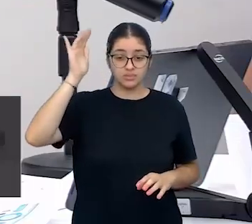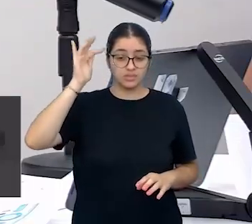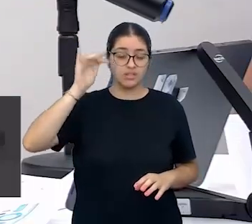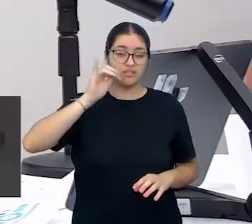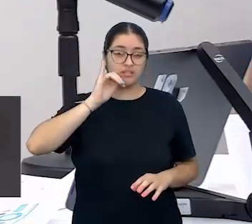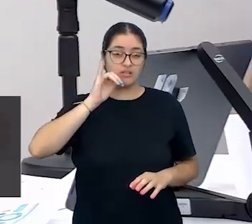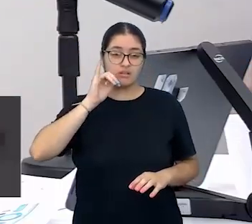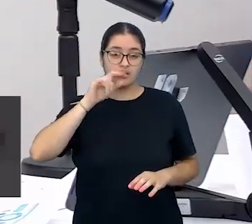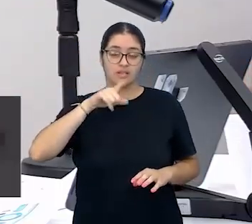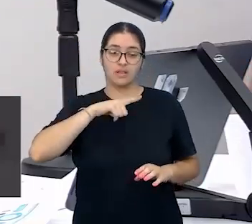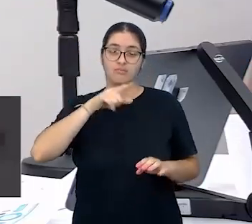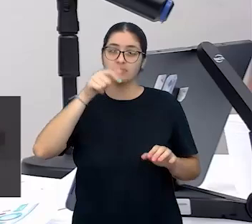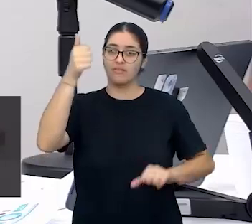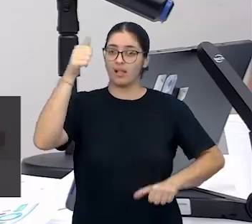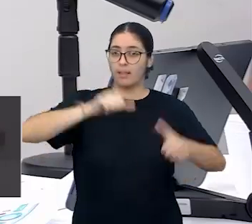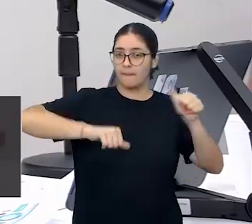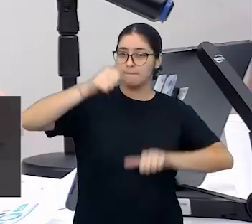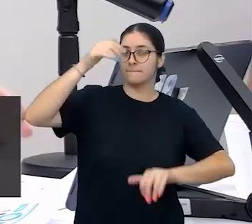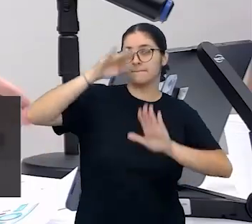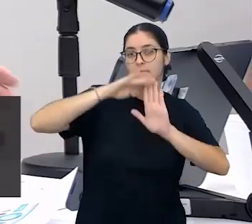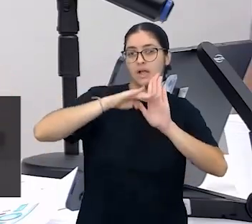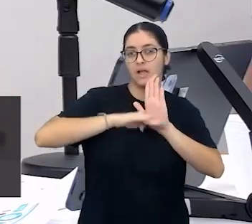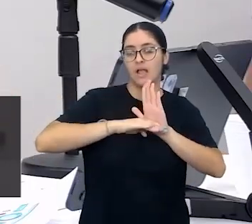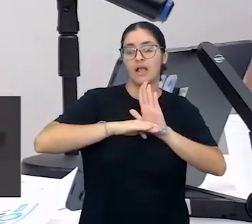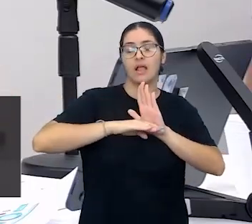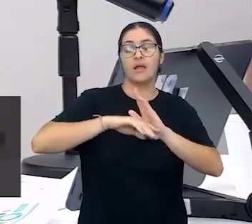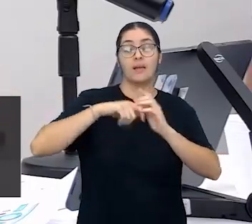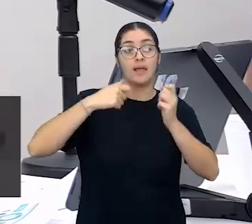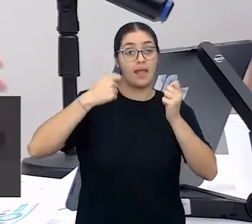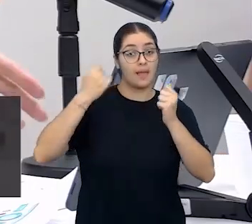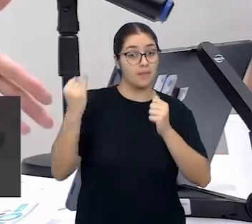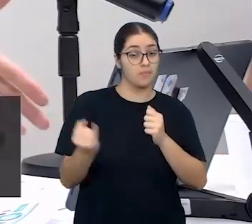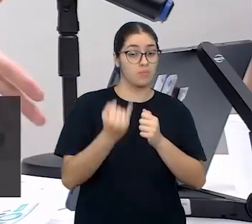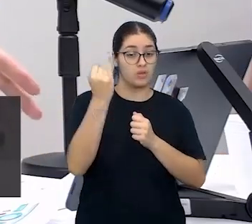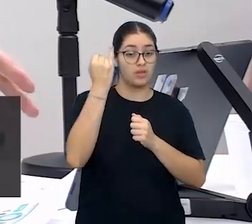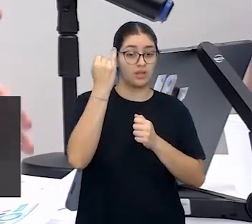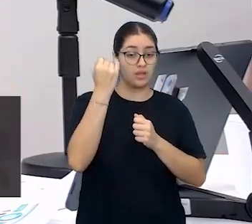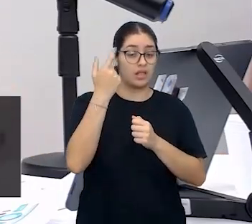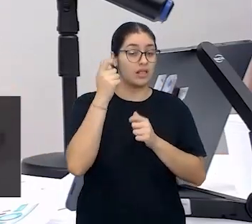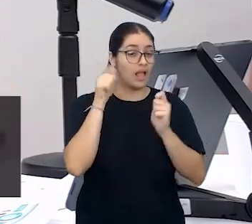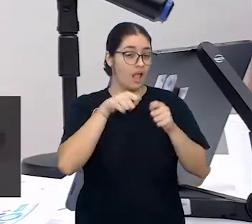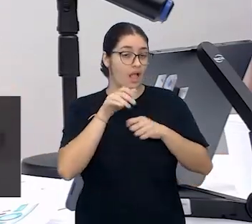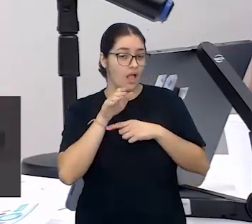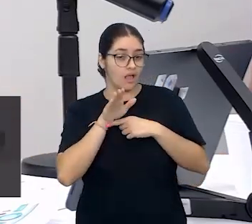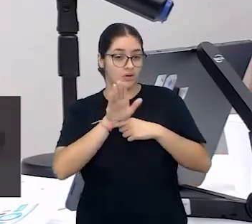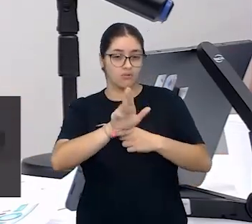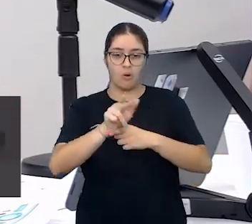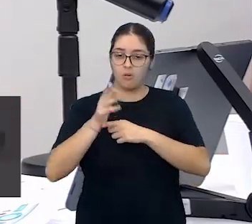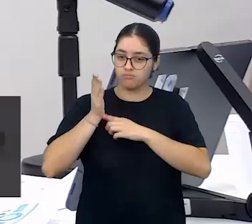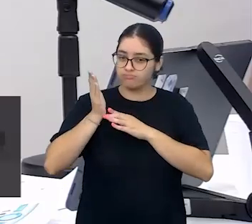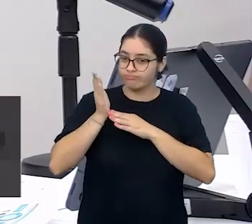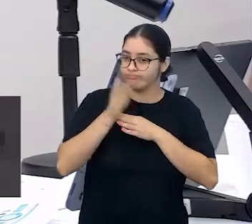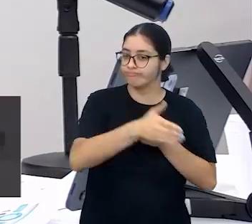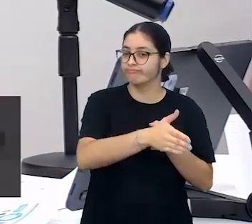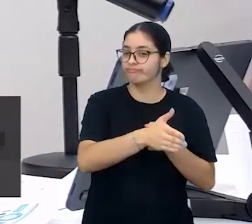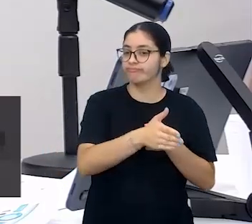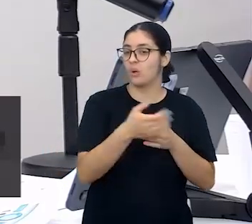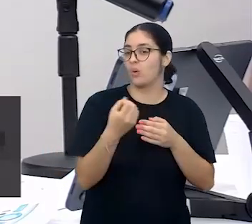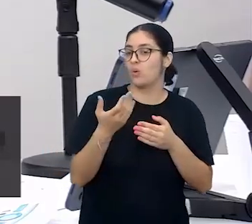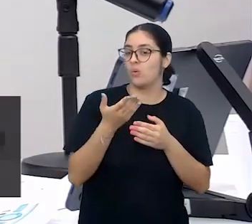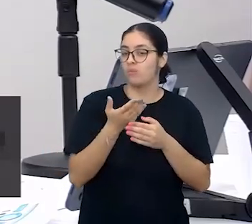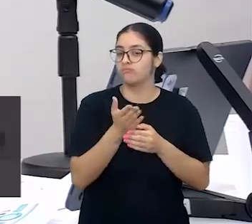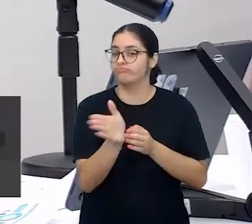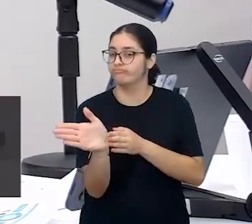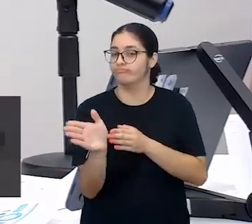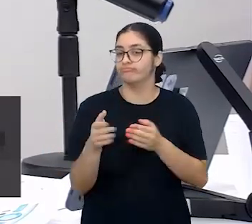tem um papel primordial. Ela não é burocrática, ela é norteadora. Sim. Norteadora do quê? Norteadora